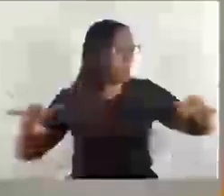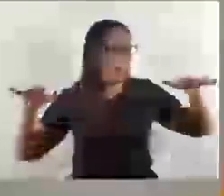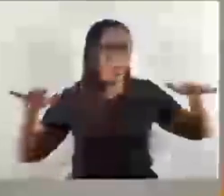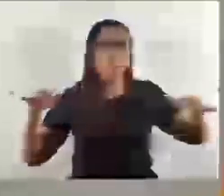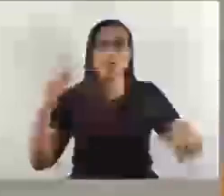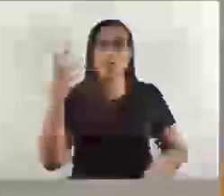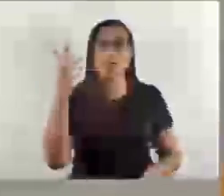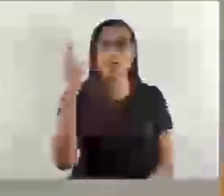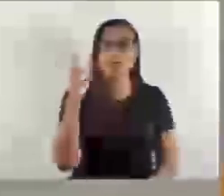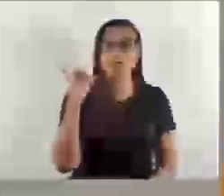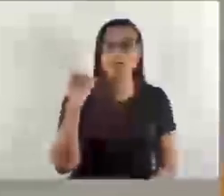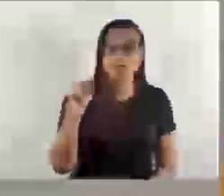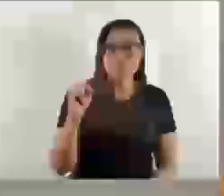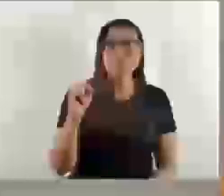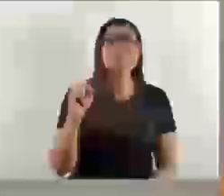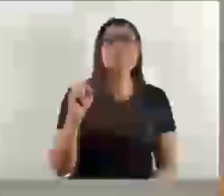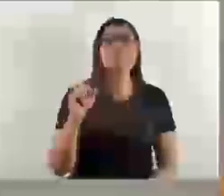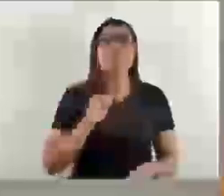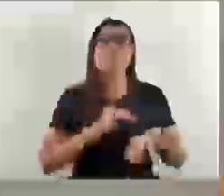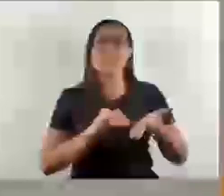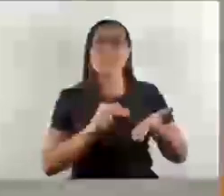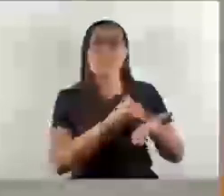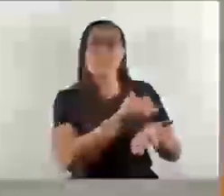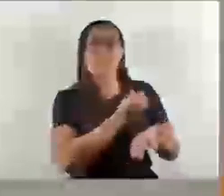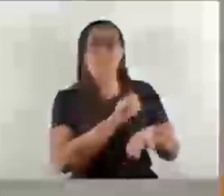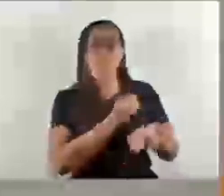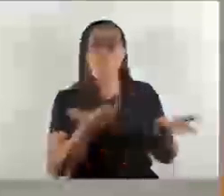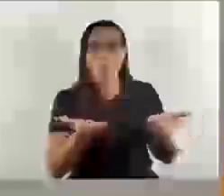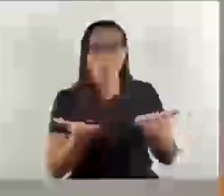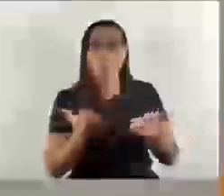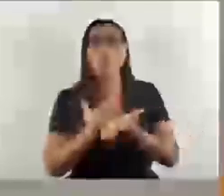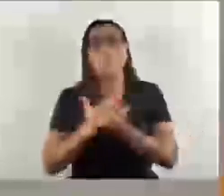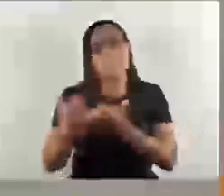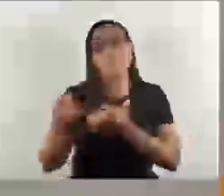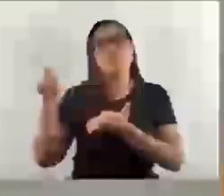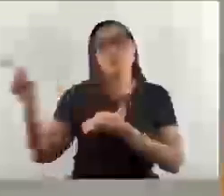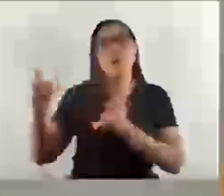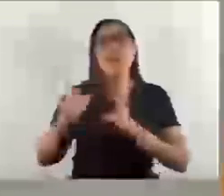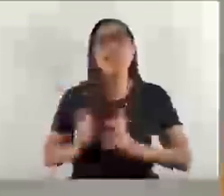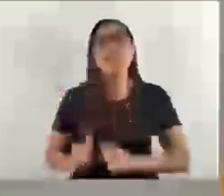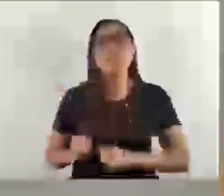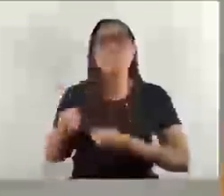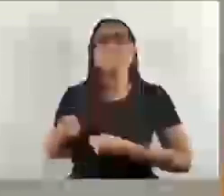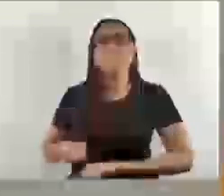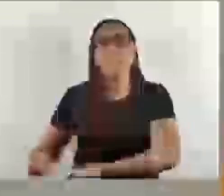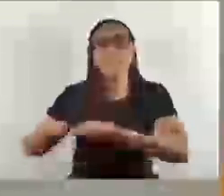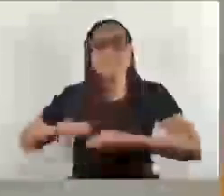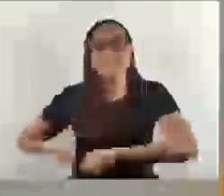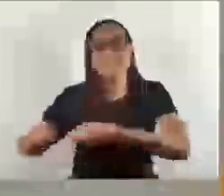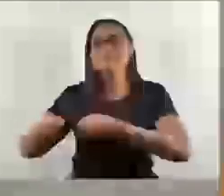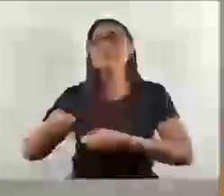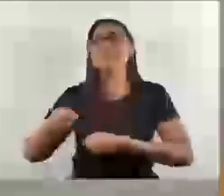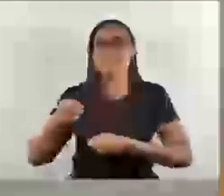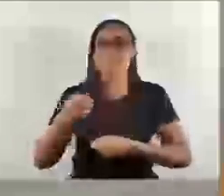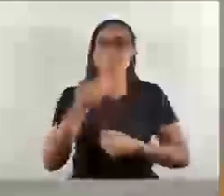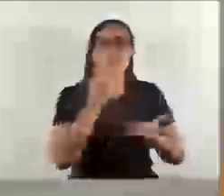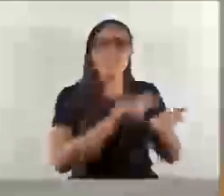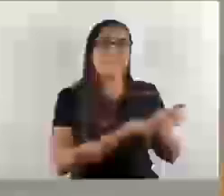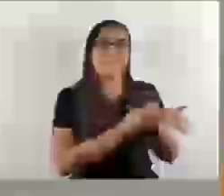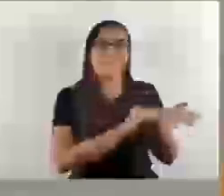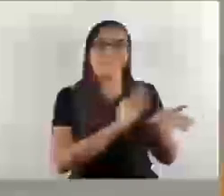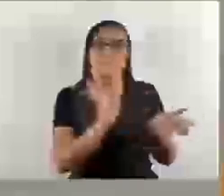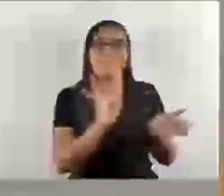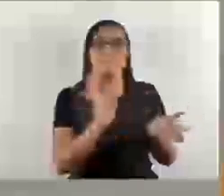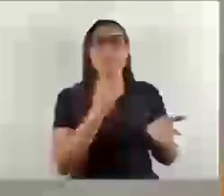tocou, mas, como o secretário falou, que hoje já começaram a limpeza, então não entrei com o requerimento, mas peço lá uma atenção